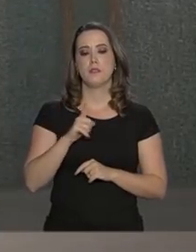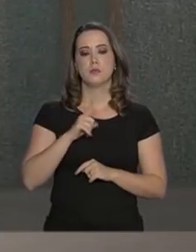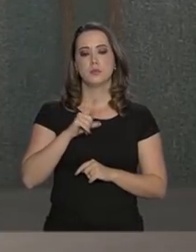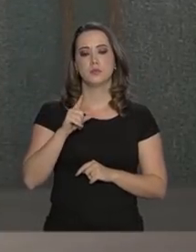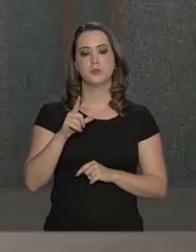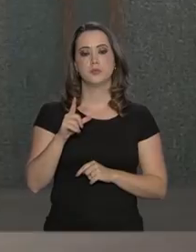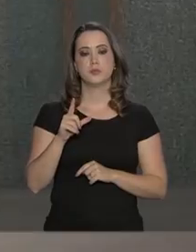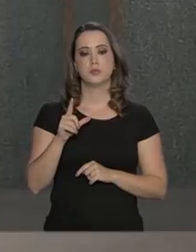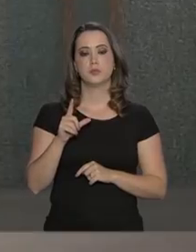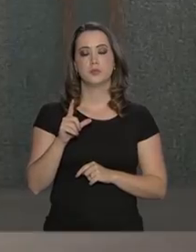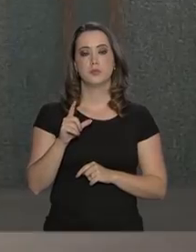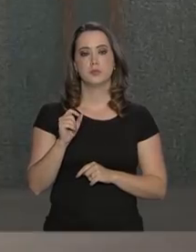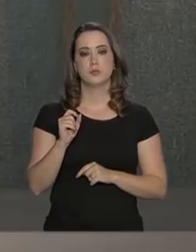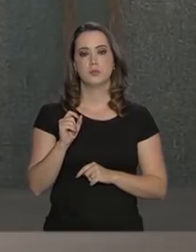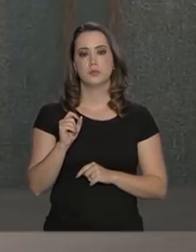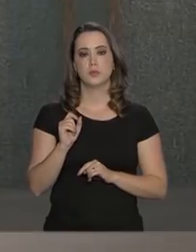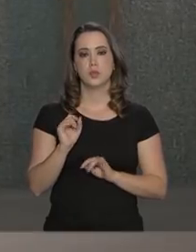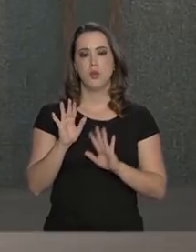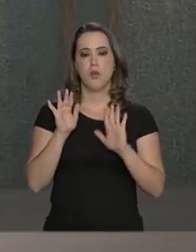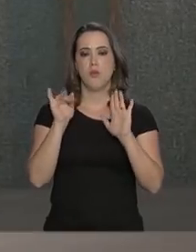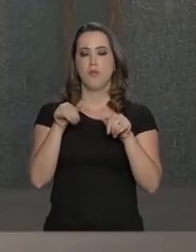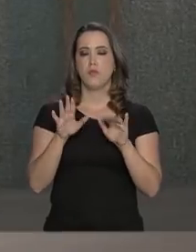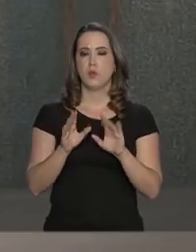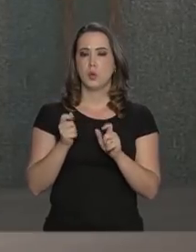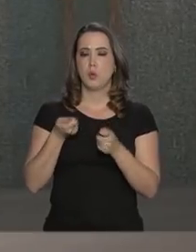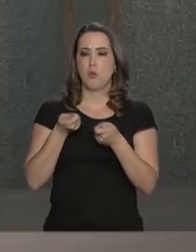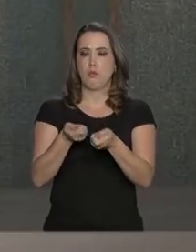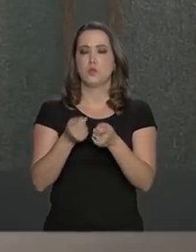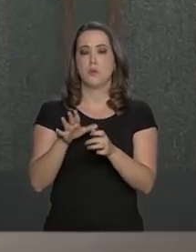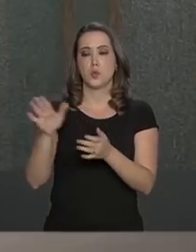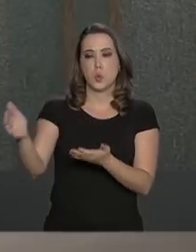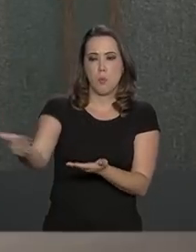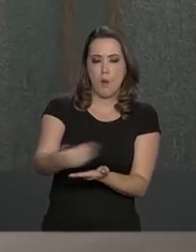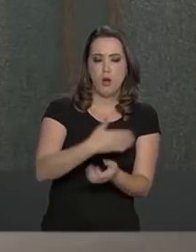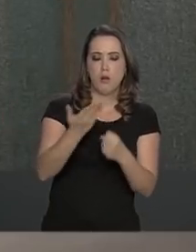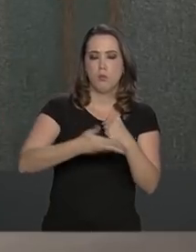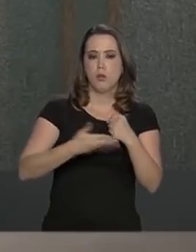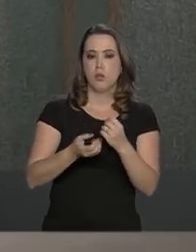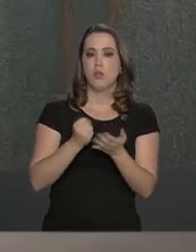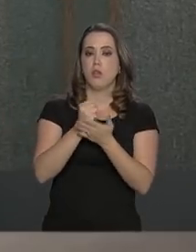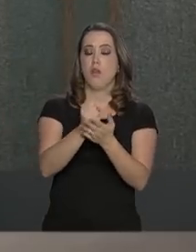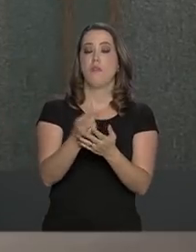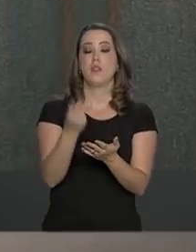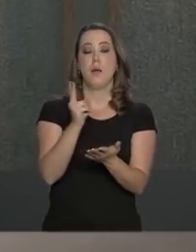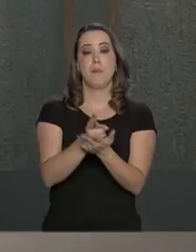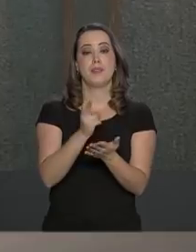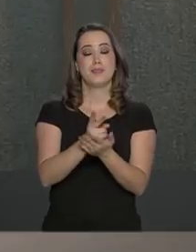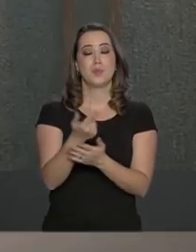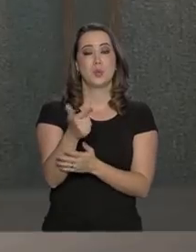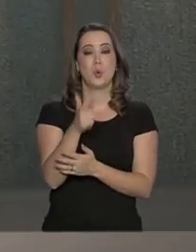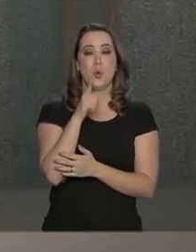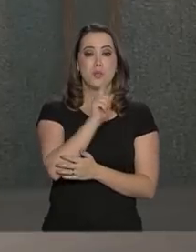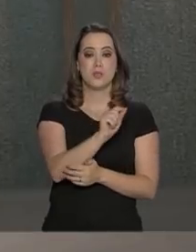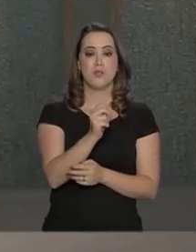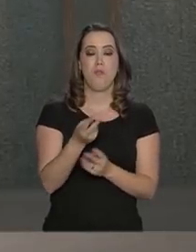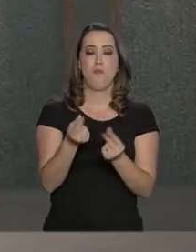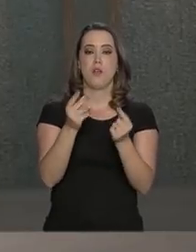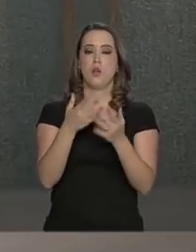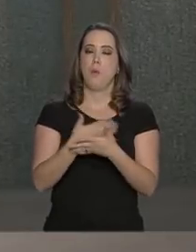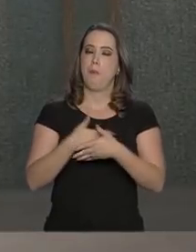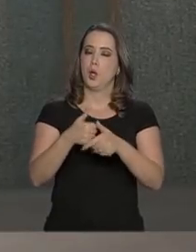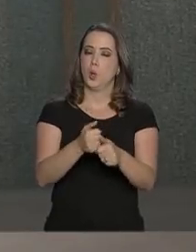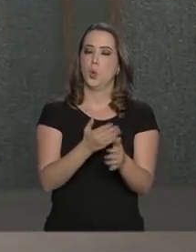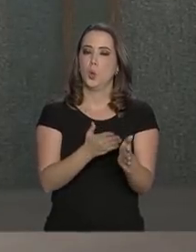acabou que forçou o produtor a colher o produto e a ofertar no mercado, mesmo que ele não achasse que era o melhor